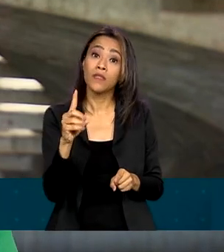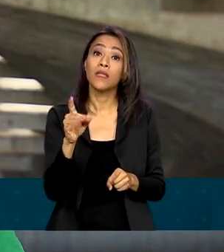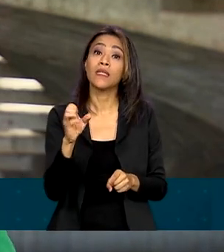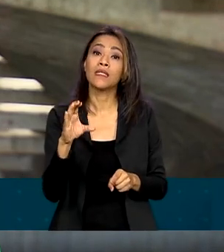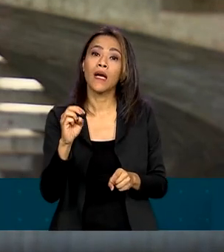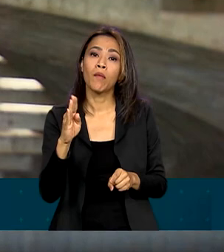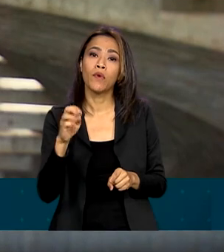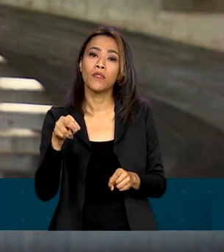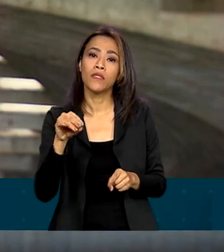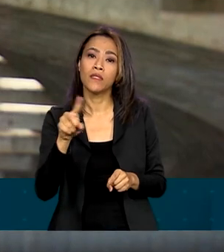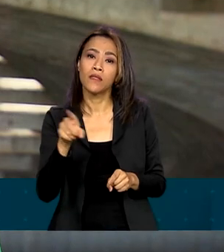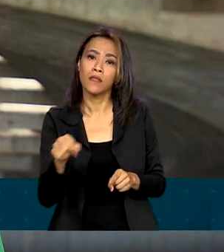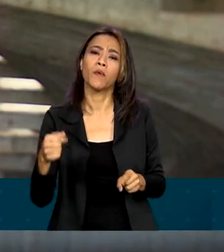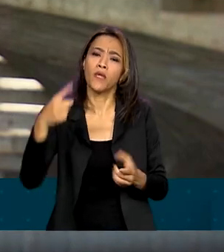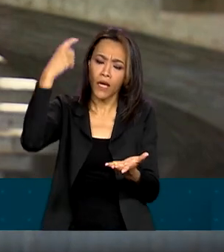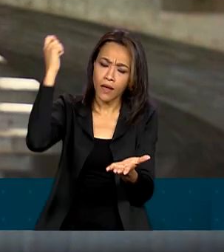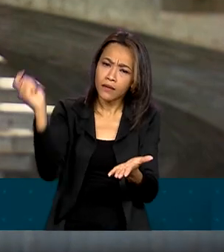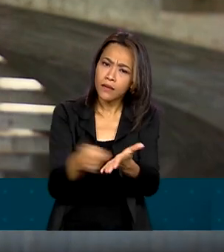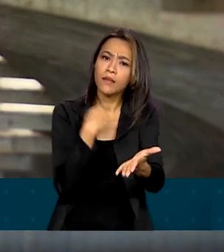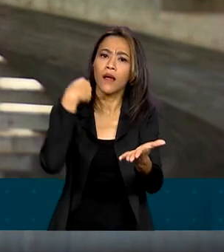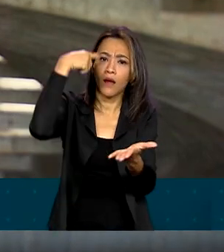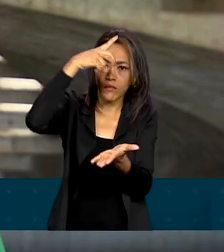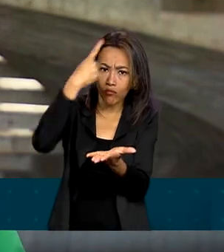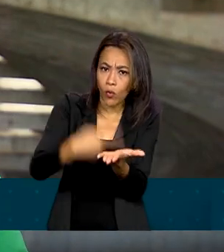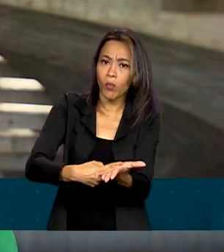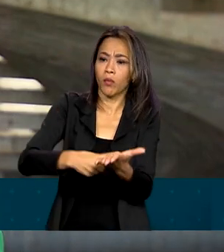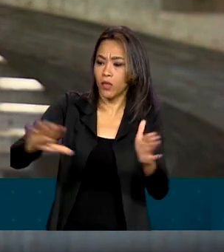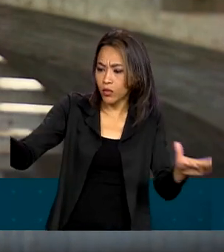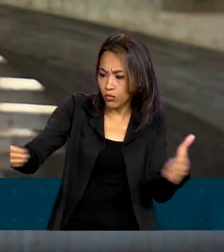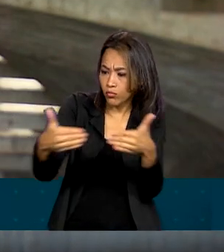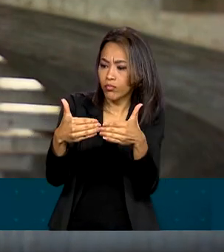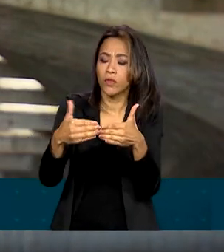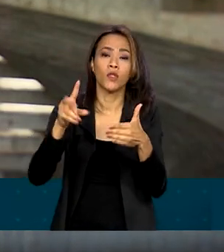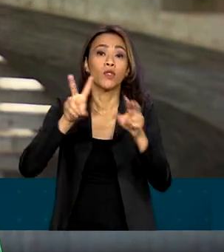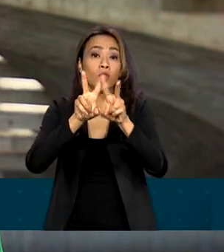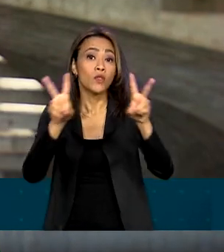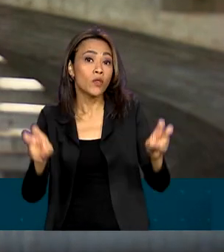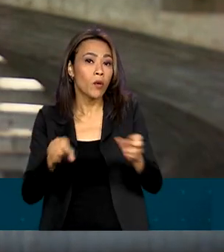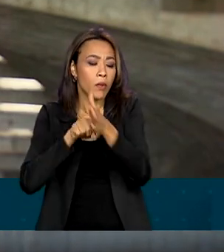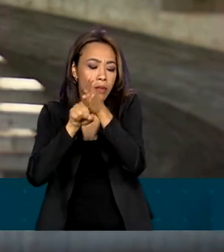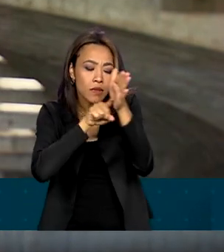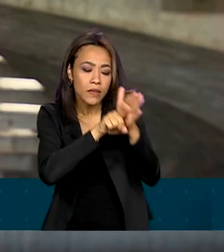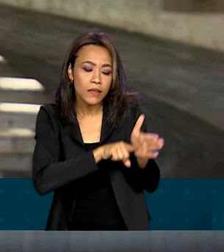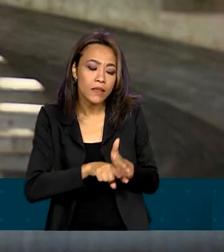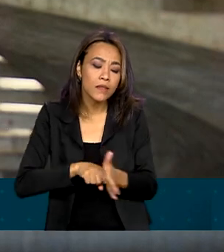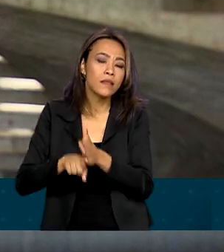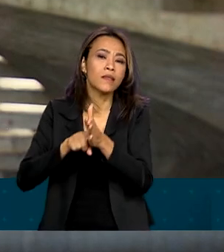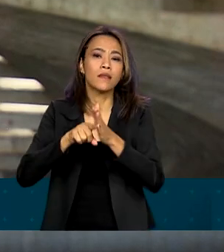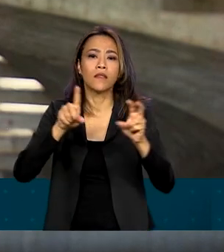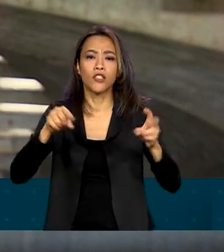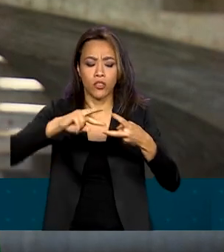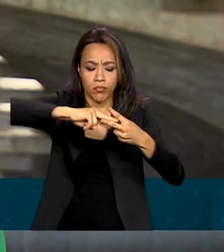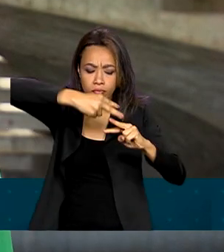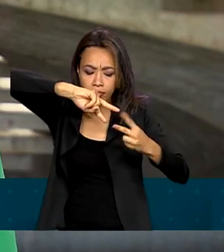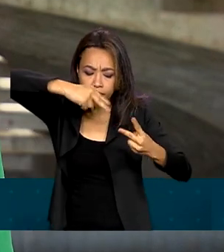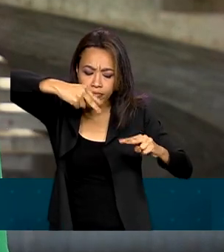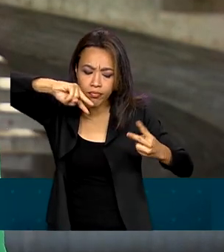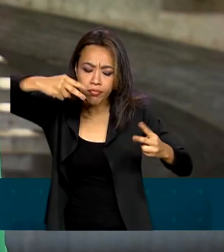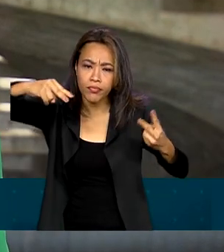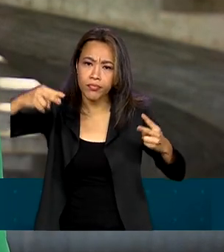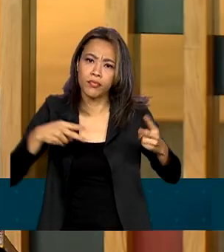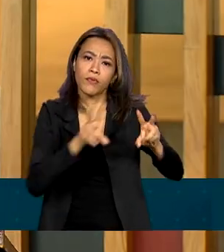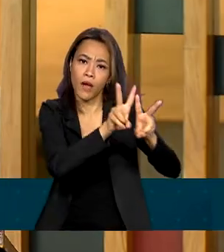técnica Brasil-Japão sobre o projeto de aprimoramento da rede de monitoramento genômico para a Covid